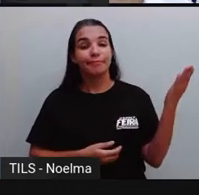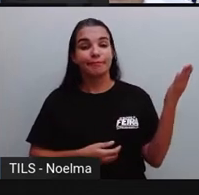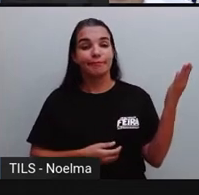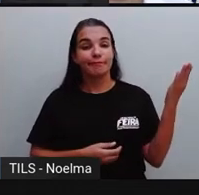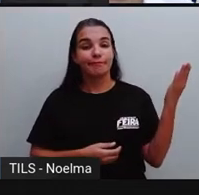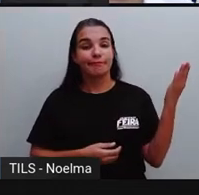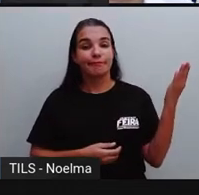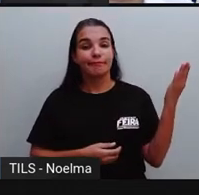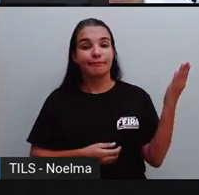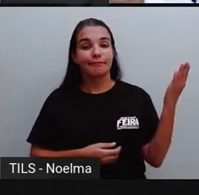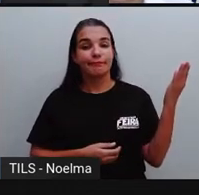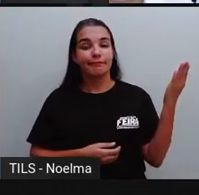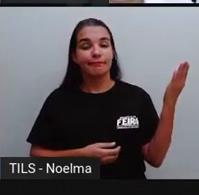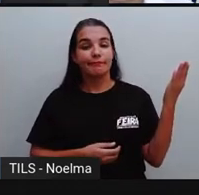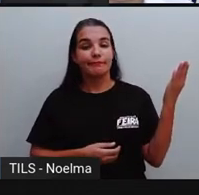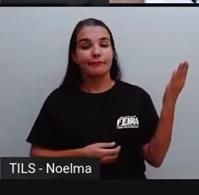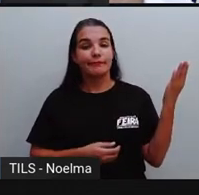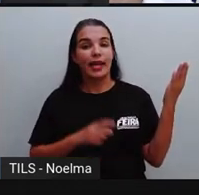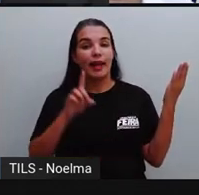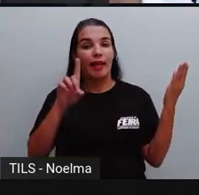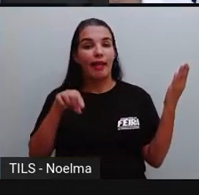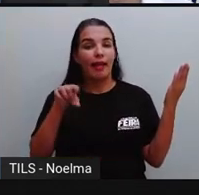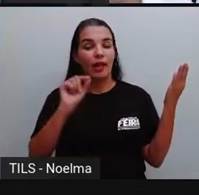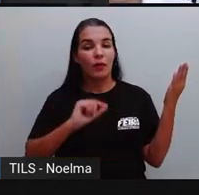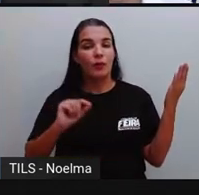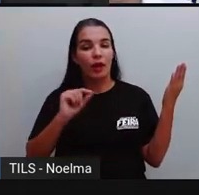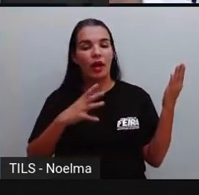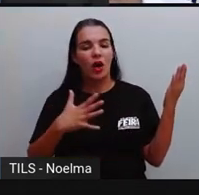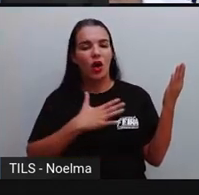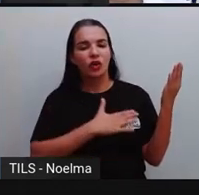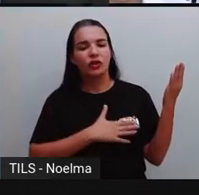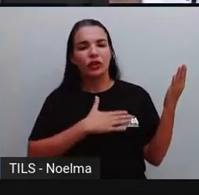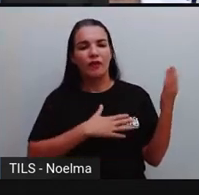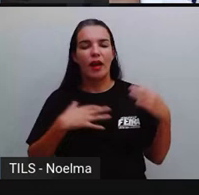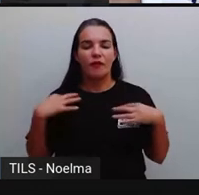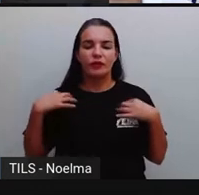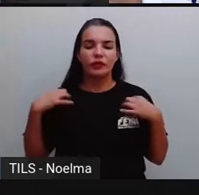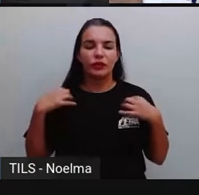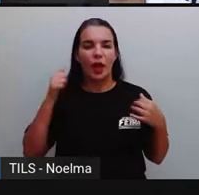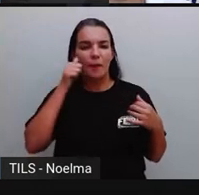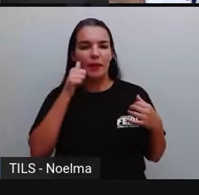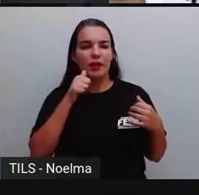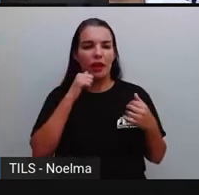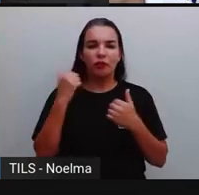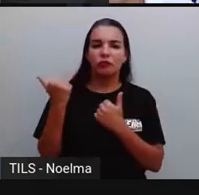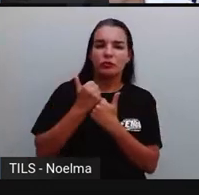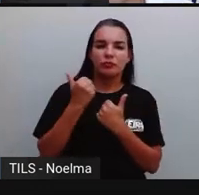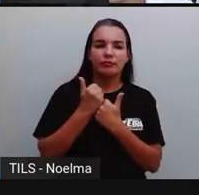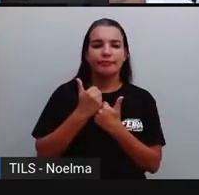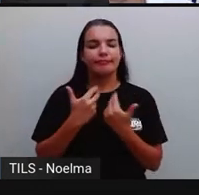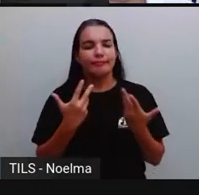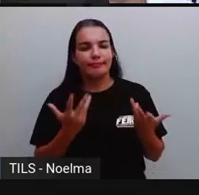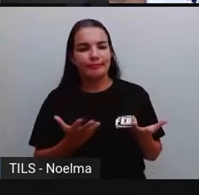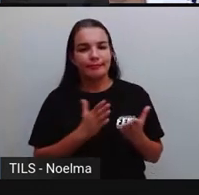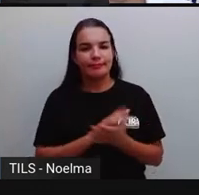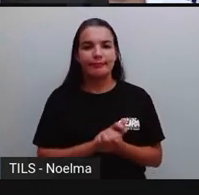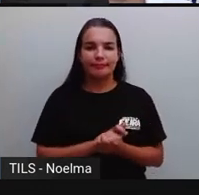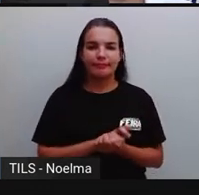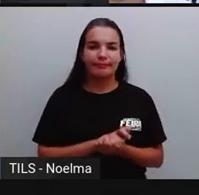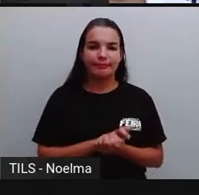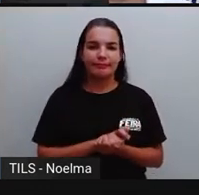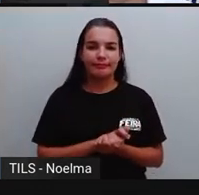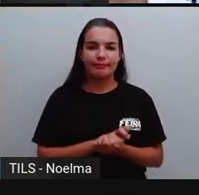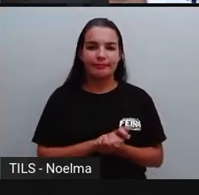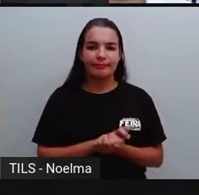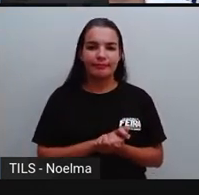né, por conta da maneira como ele gostava, né, de se vestir, de se arrumar, né? E aí é